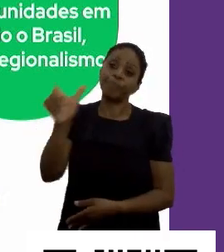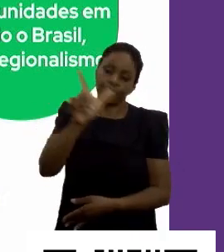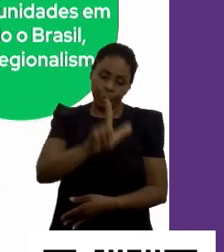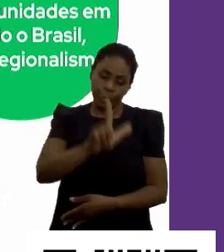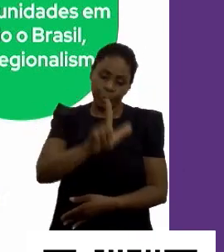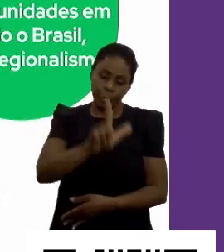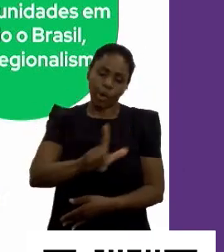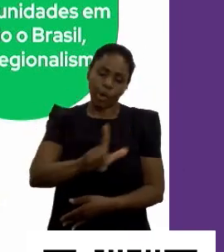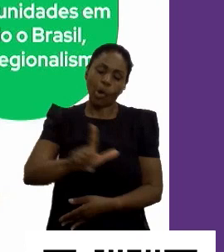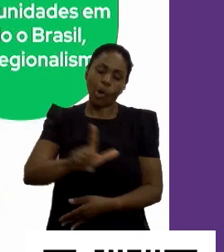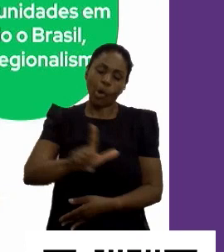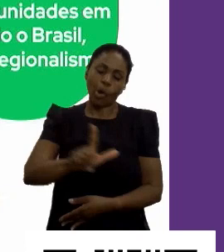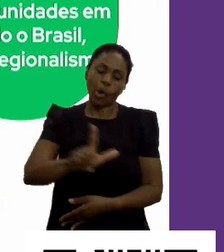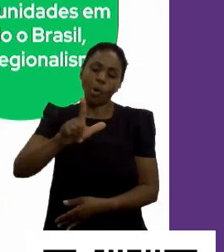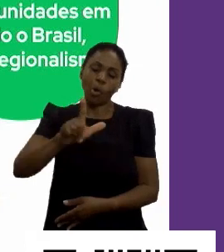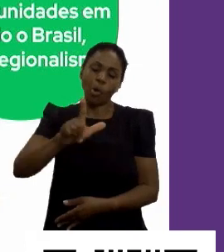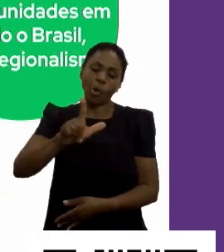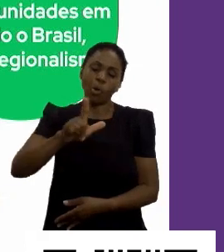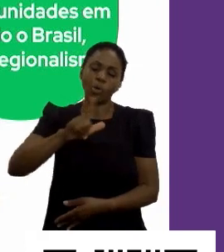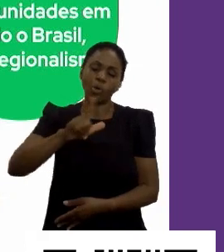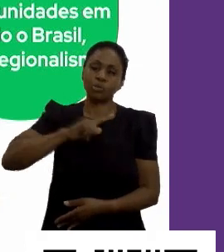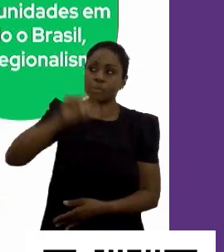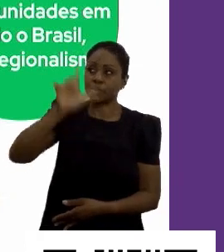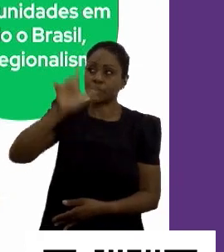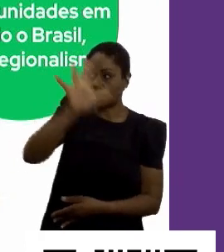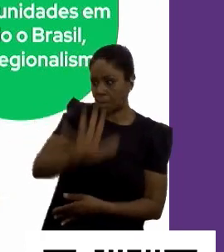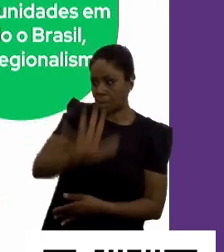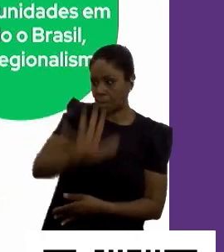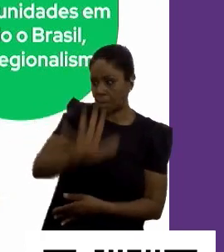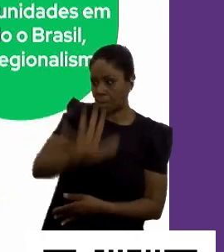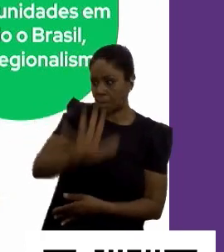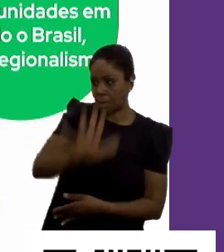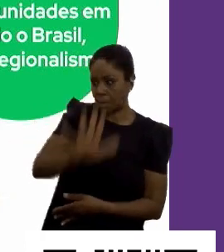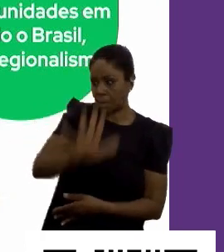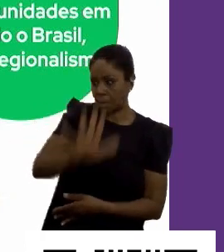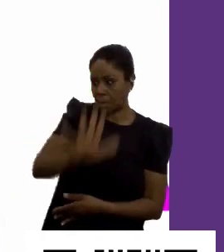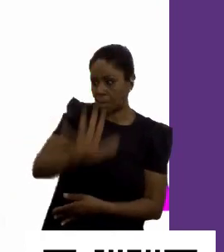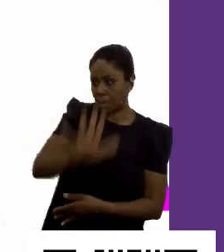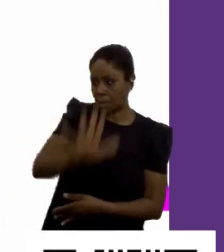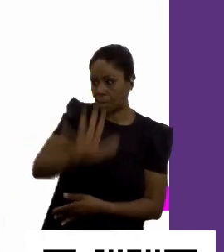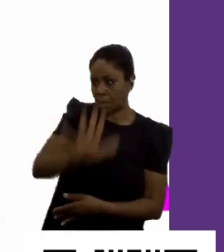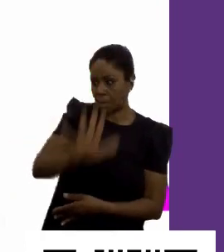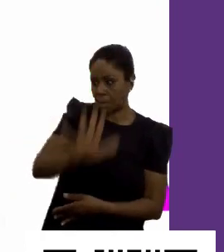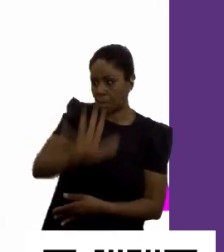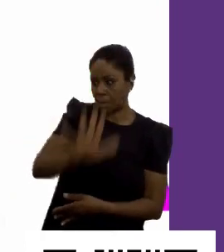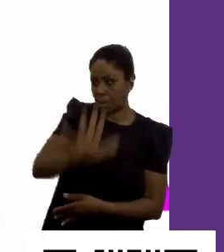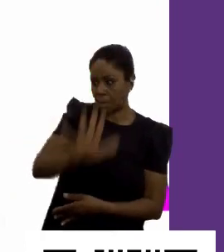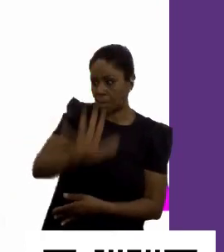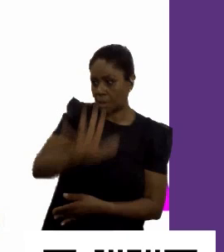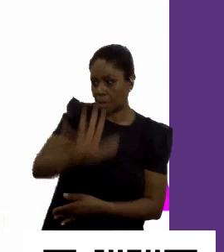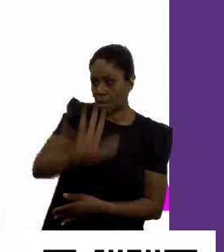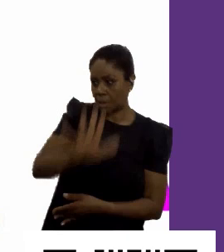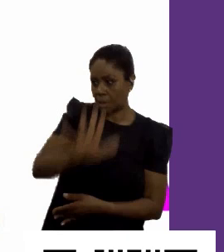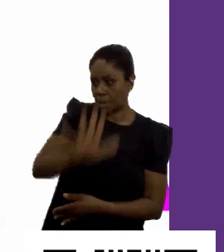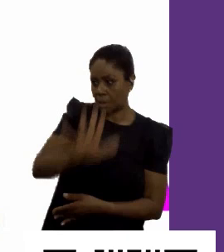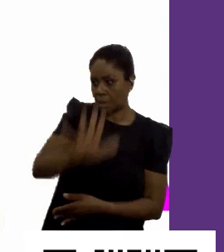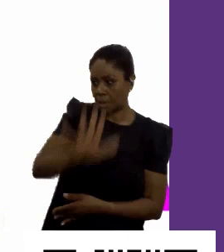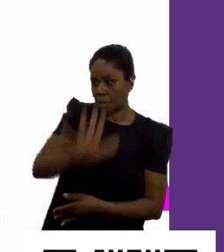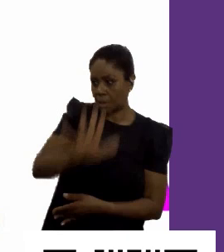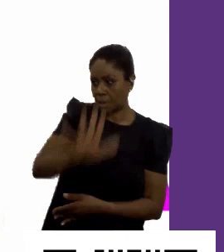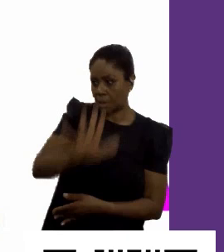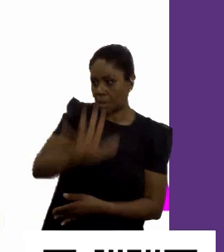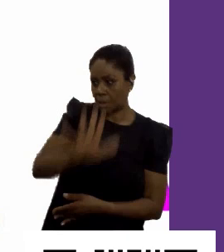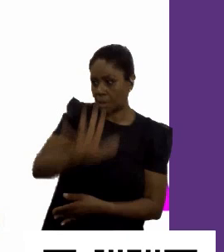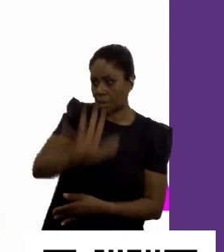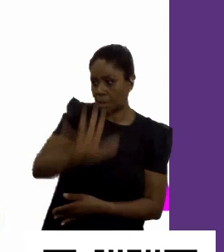comportamental através do Profiler. E, como a gente já falou aí, em torno de 30 mil oportunidades. Alguns números, né? Para a gente